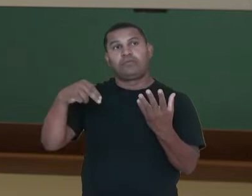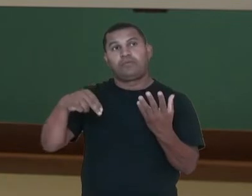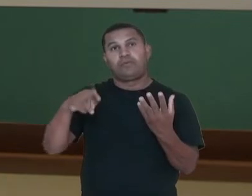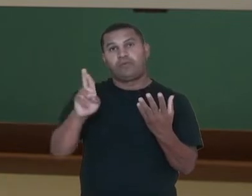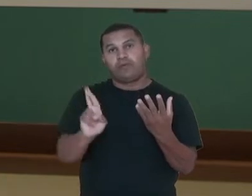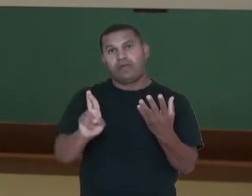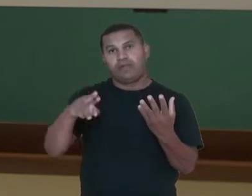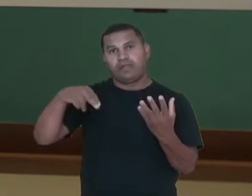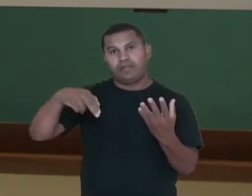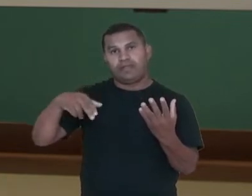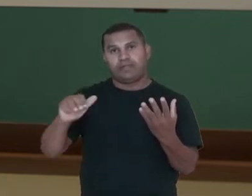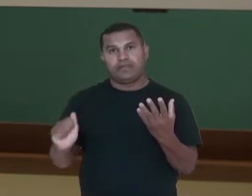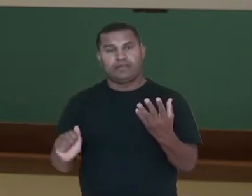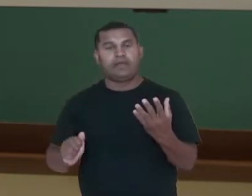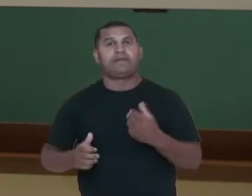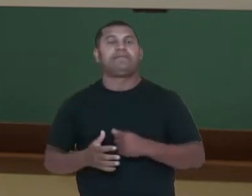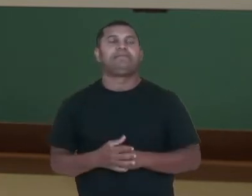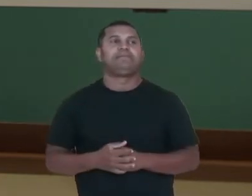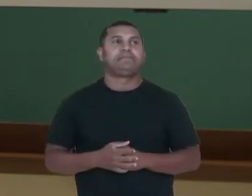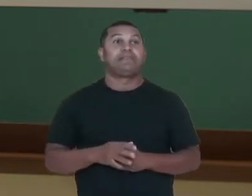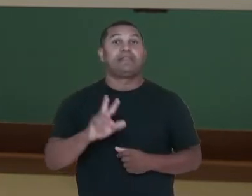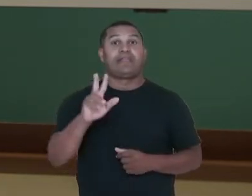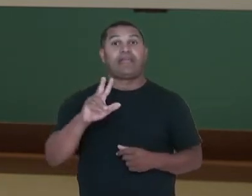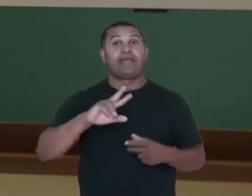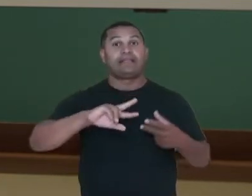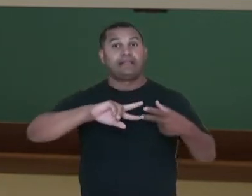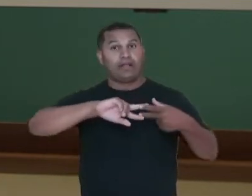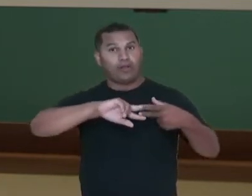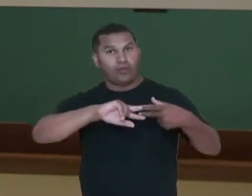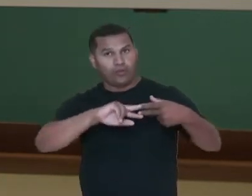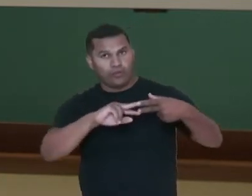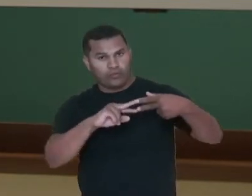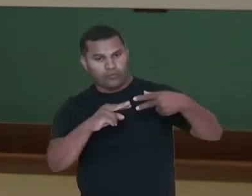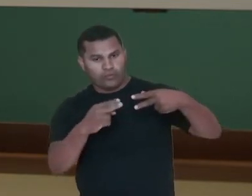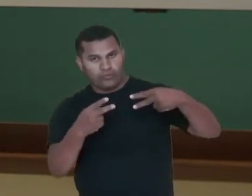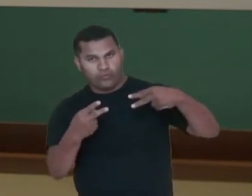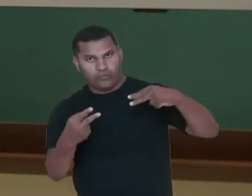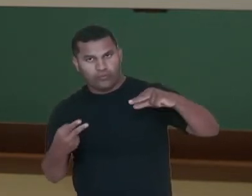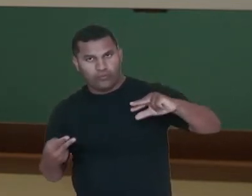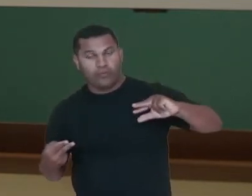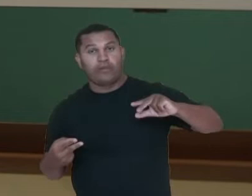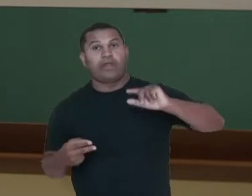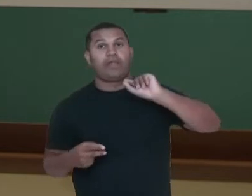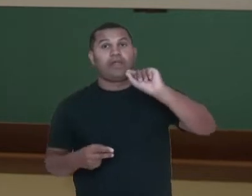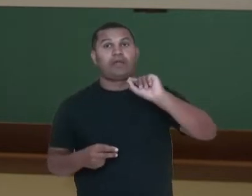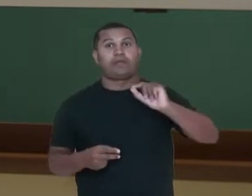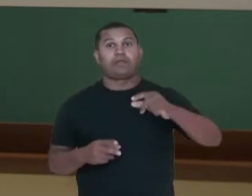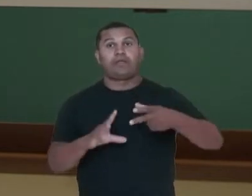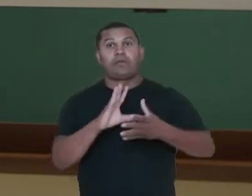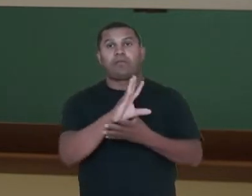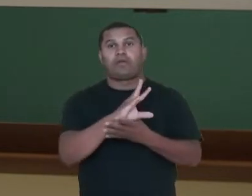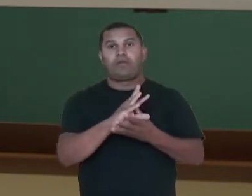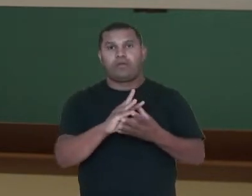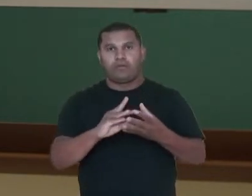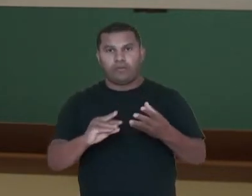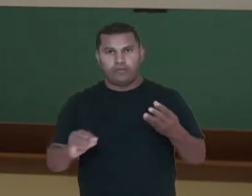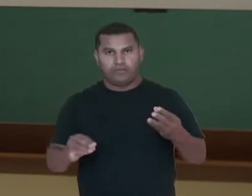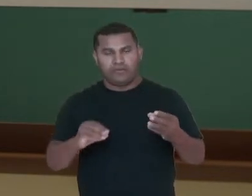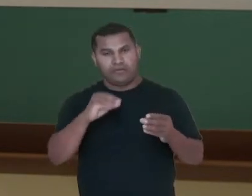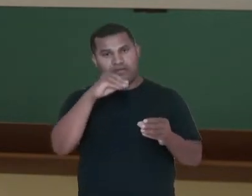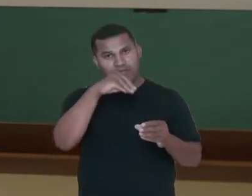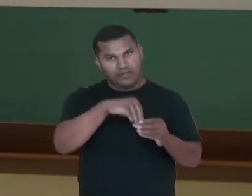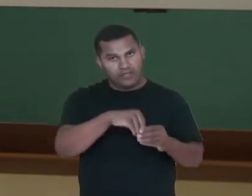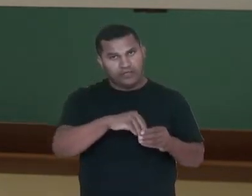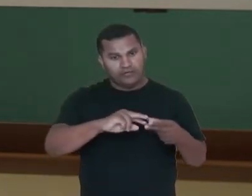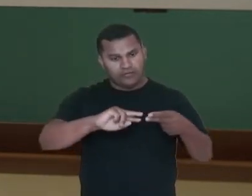eu faço uma cópia, que é o RNA mensageiro, essa cópia sai do núcleo da célula, vai lá no ribossomo e produz aquela